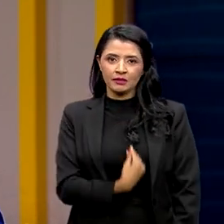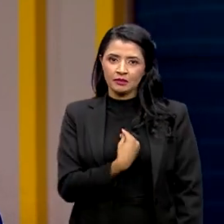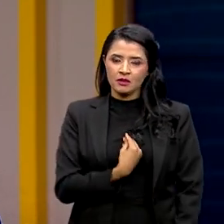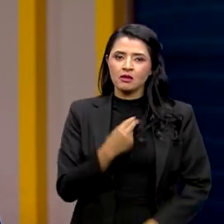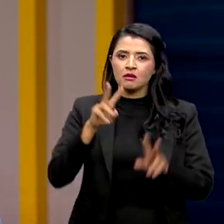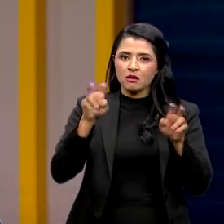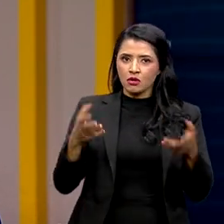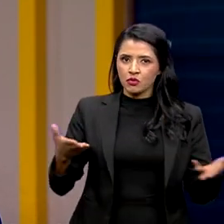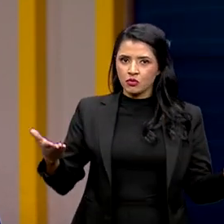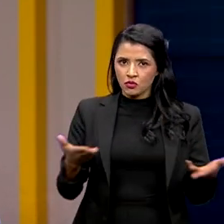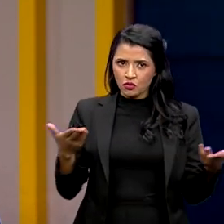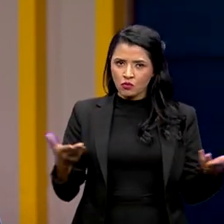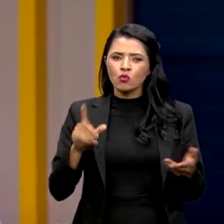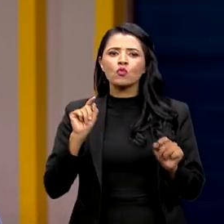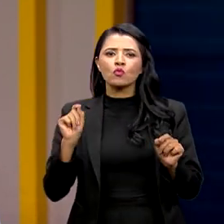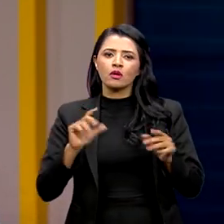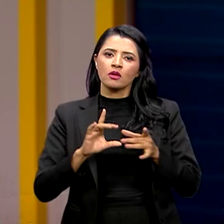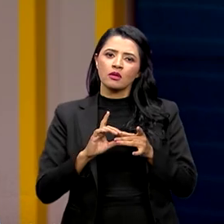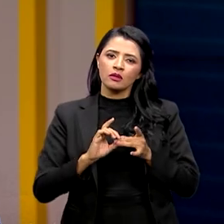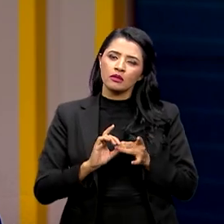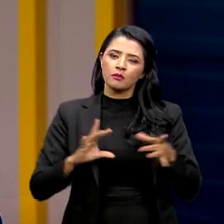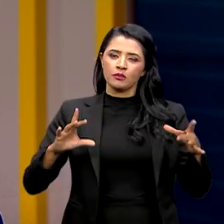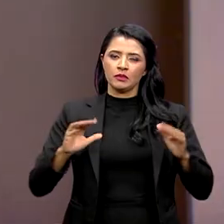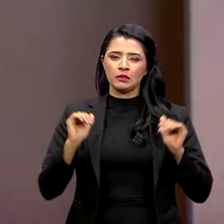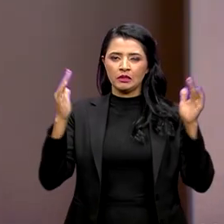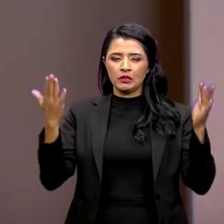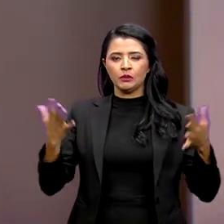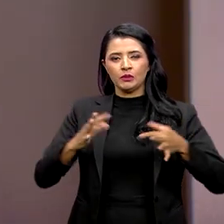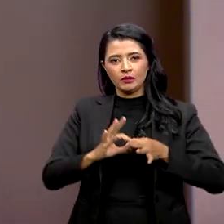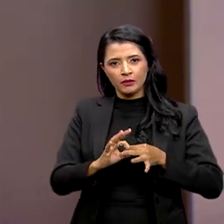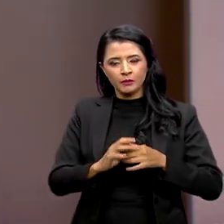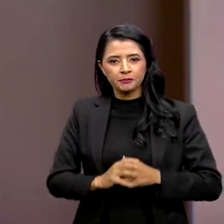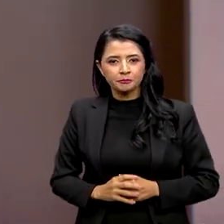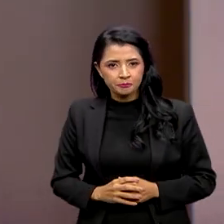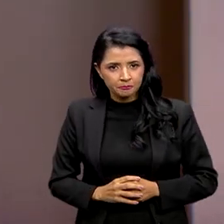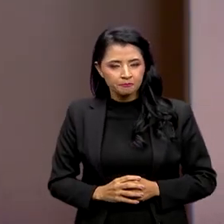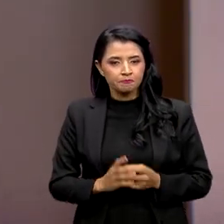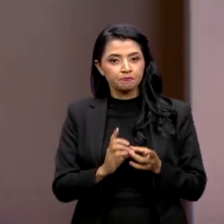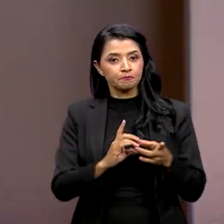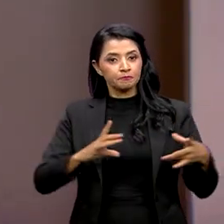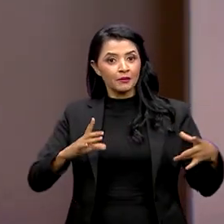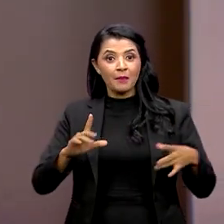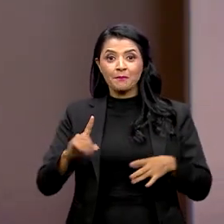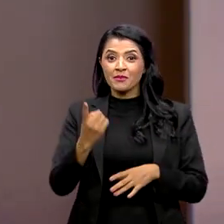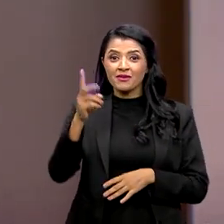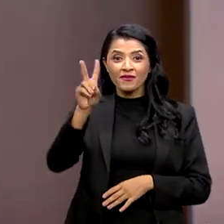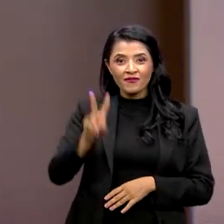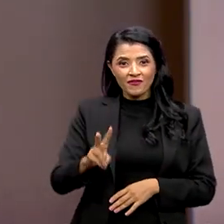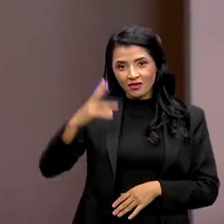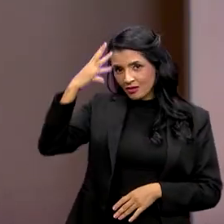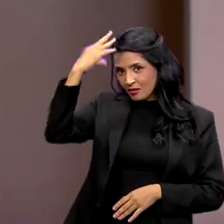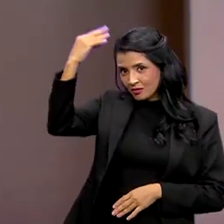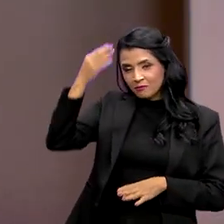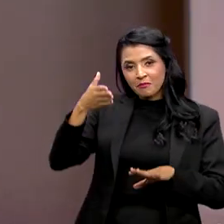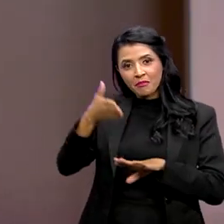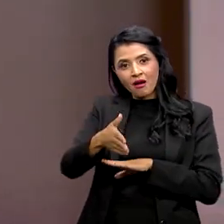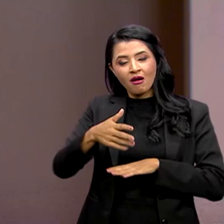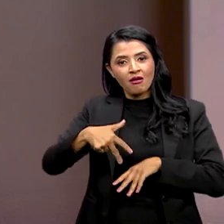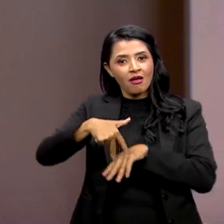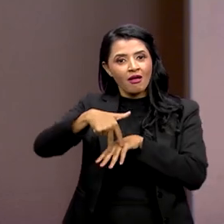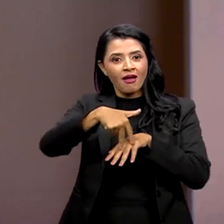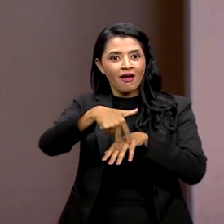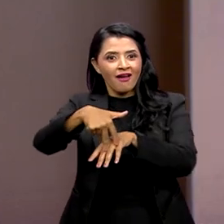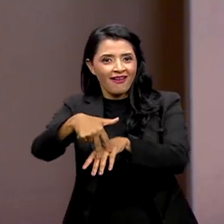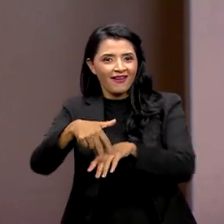o tema foi democracia, soberania e união. É, pela primeira vez o Zé Gotinha participou do desfile em carro